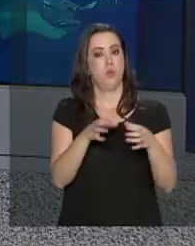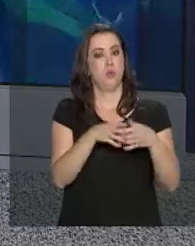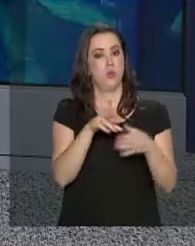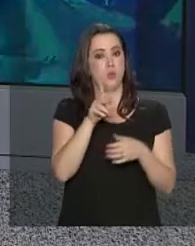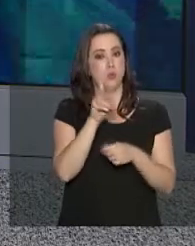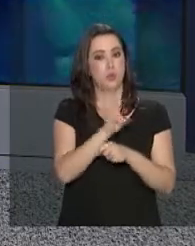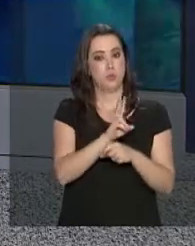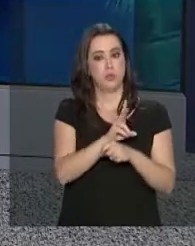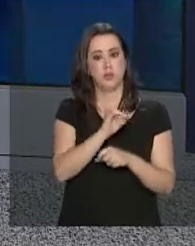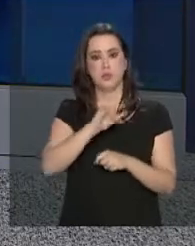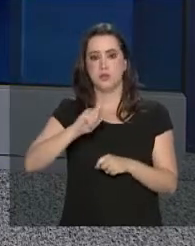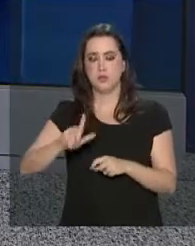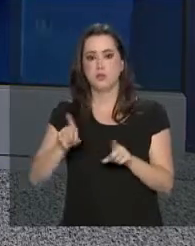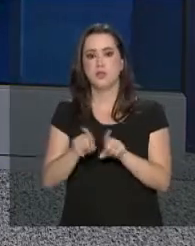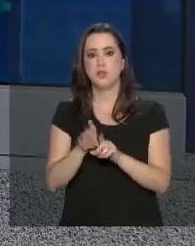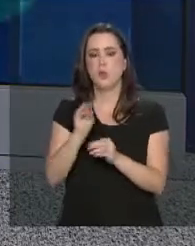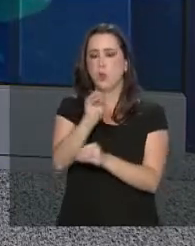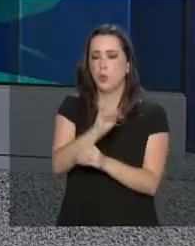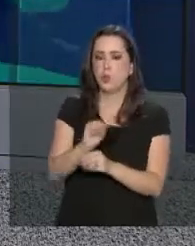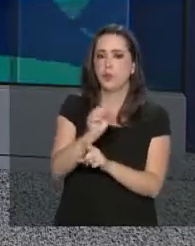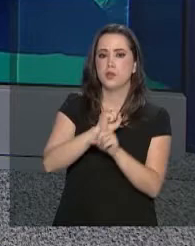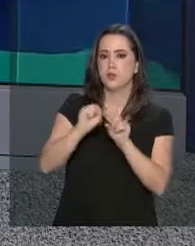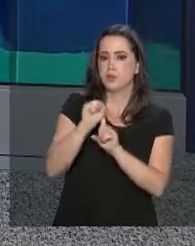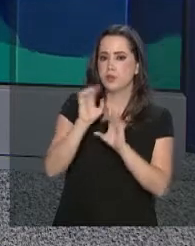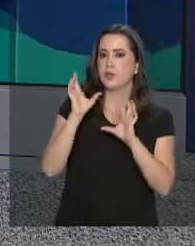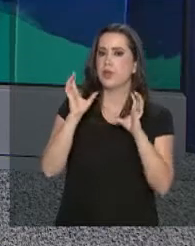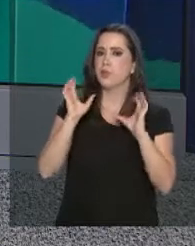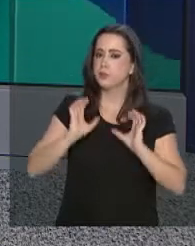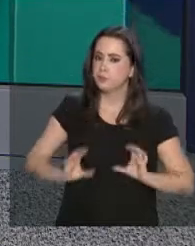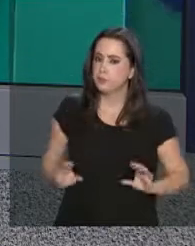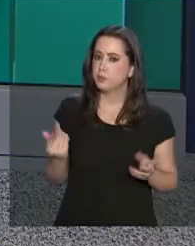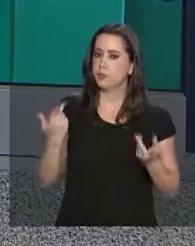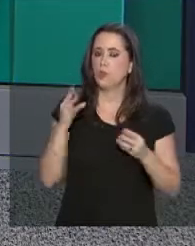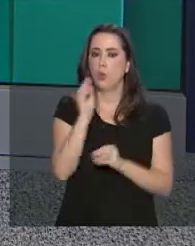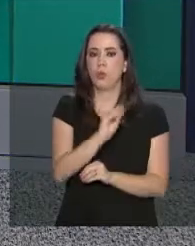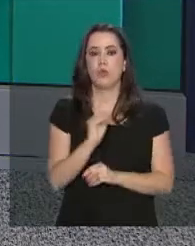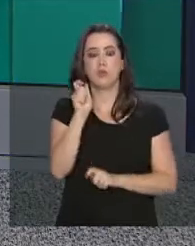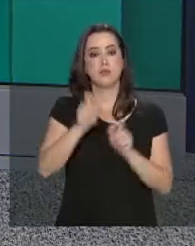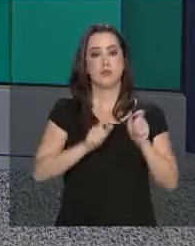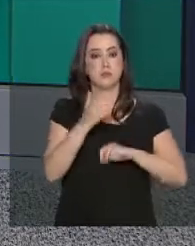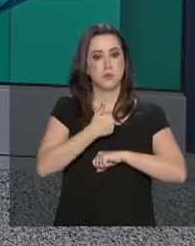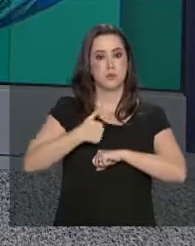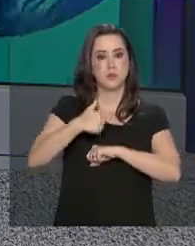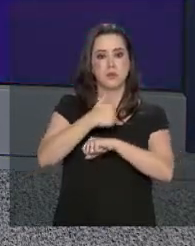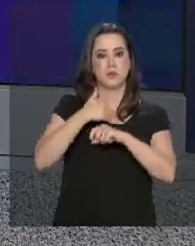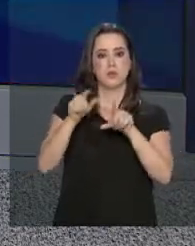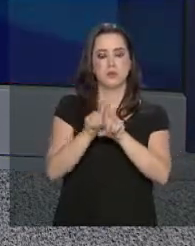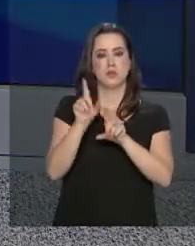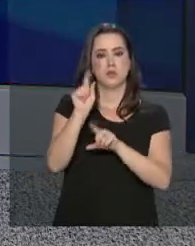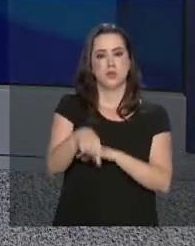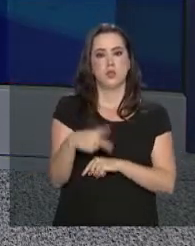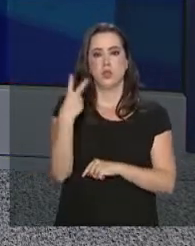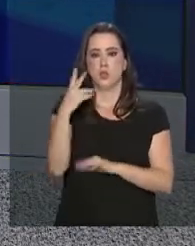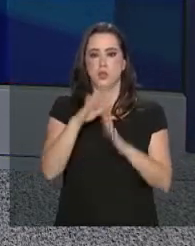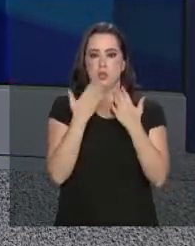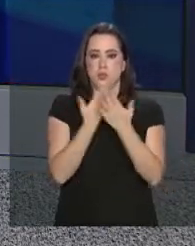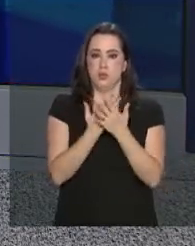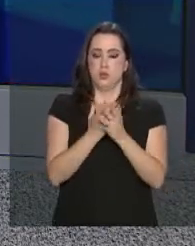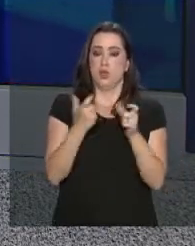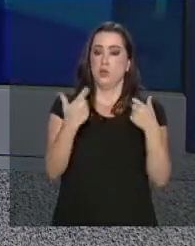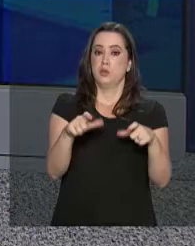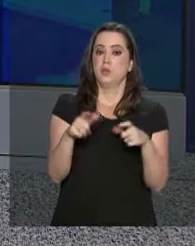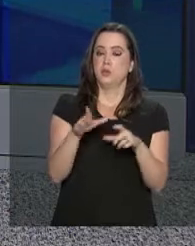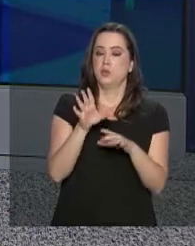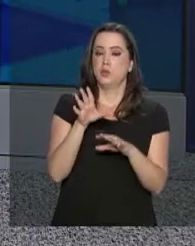Defesa Civil e da Assistência Social e Cidadania. Além do atendimento dos profissionais, duas escolas e um centro social foram